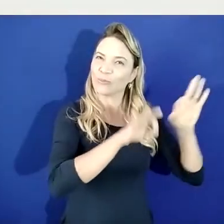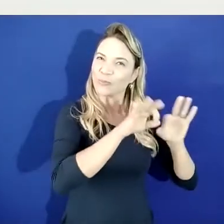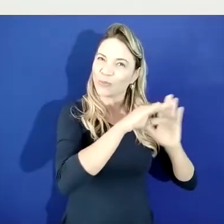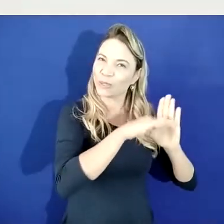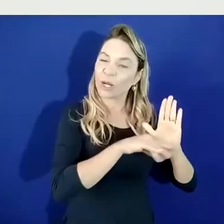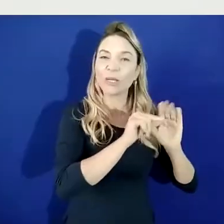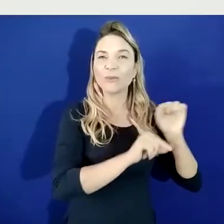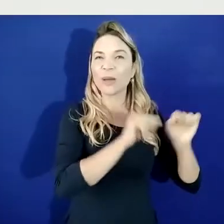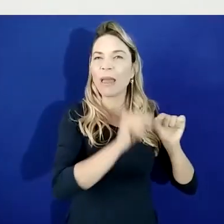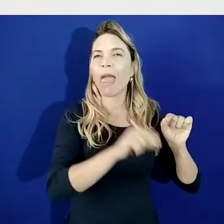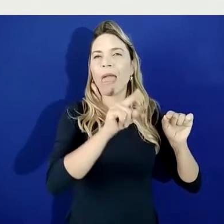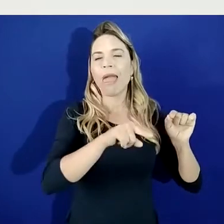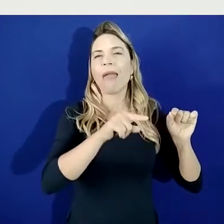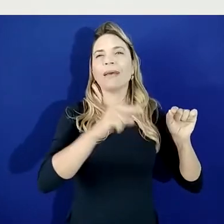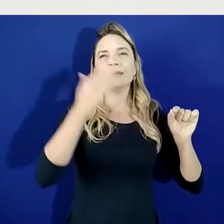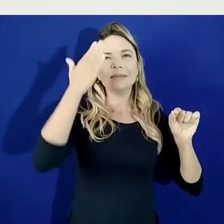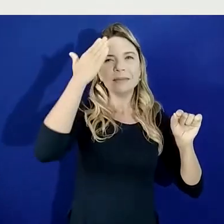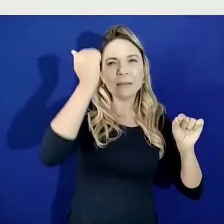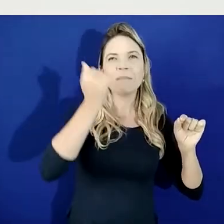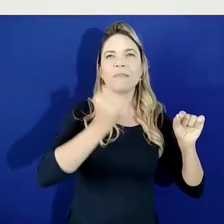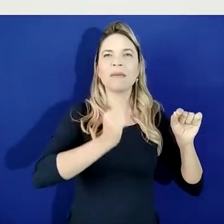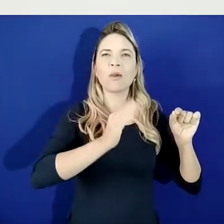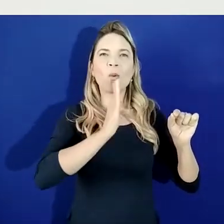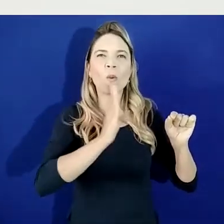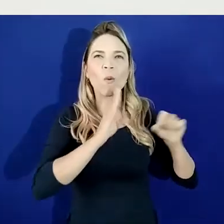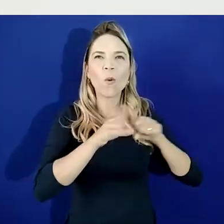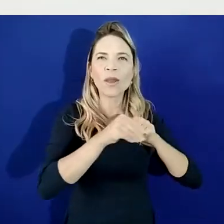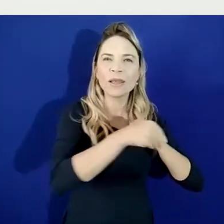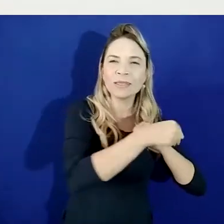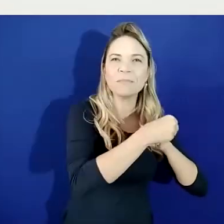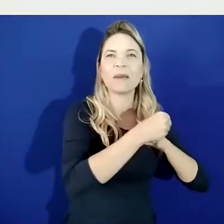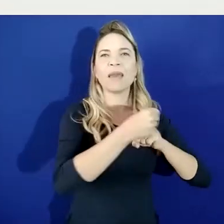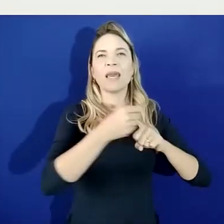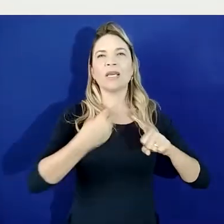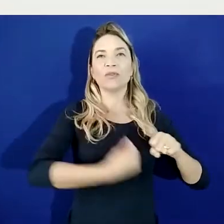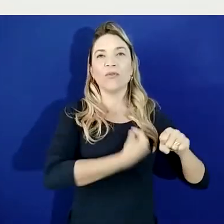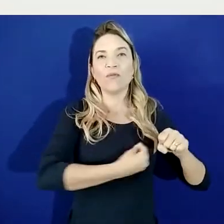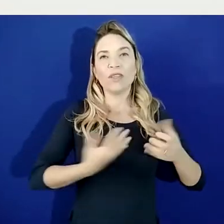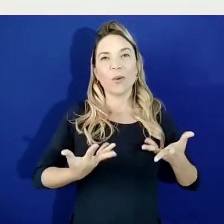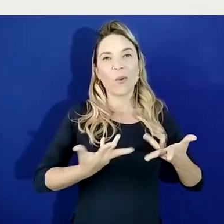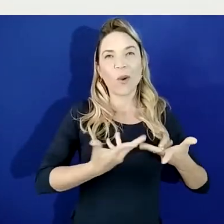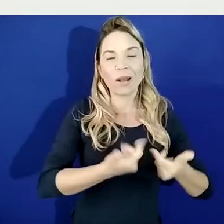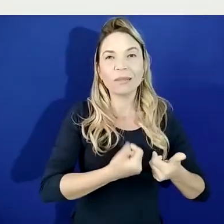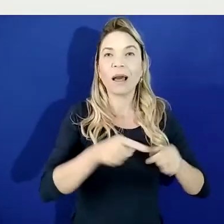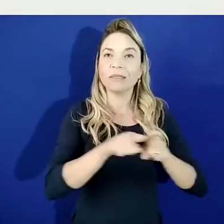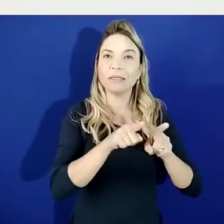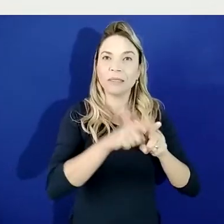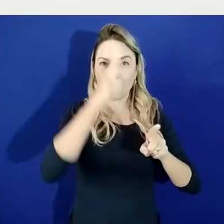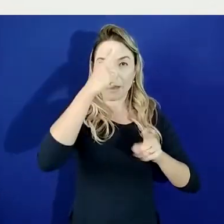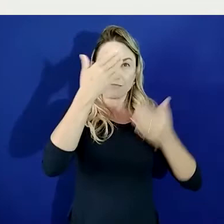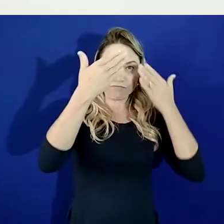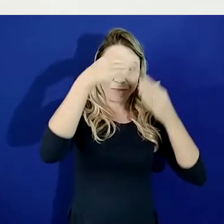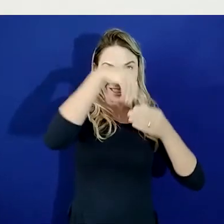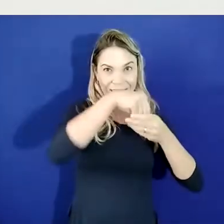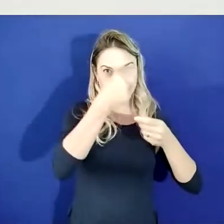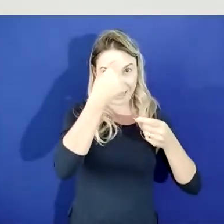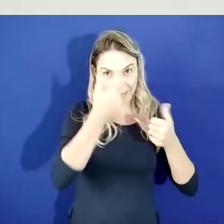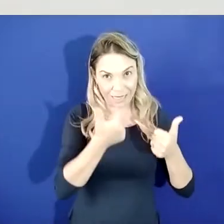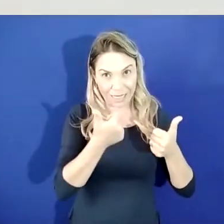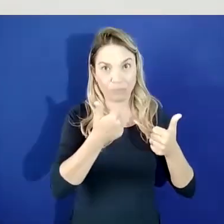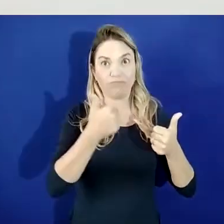Longevidade e Qualidade de Vida Biopsicossocial. Este projeto, inicialmente, era voltado,